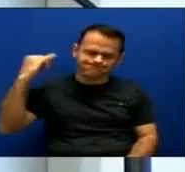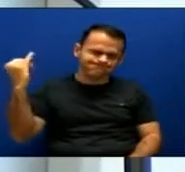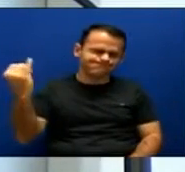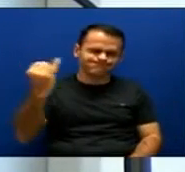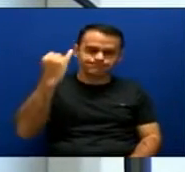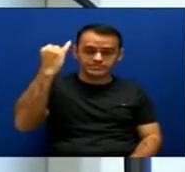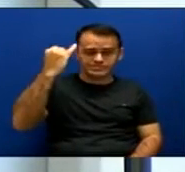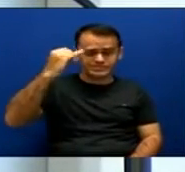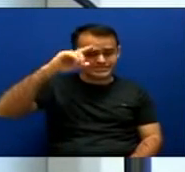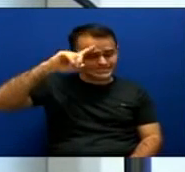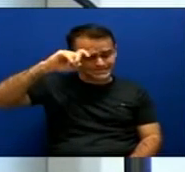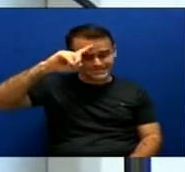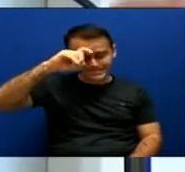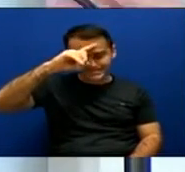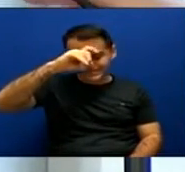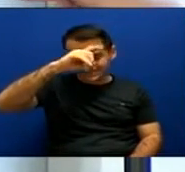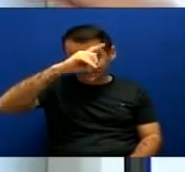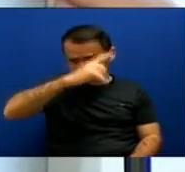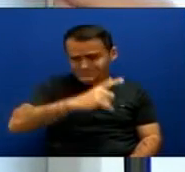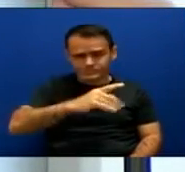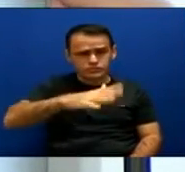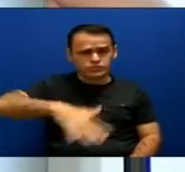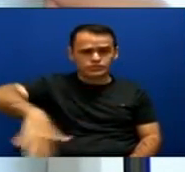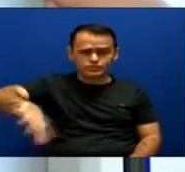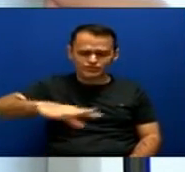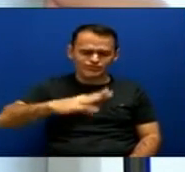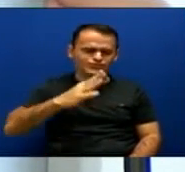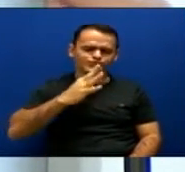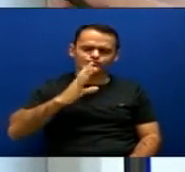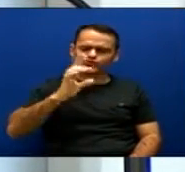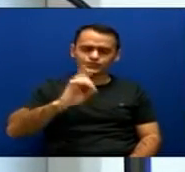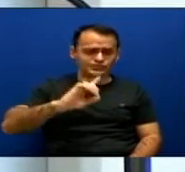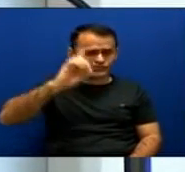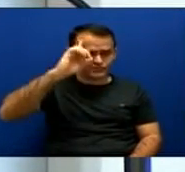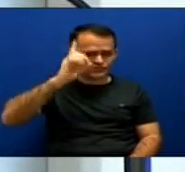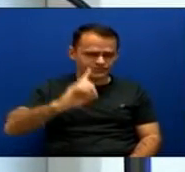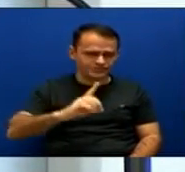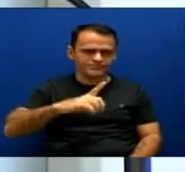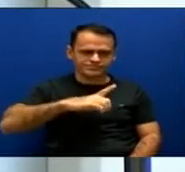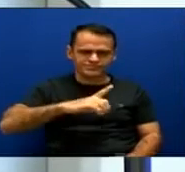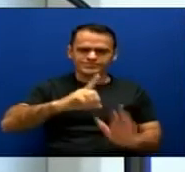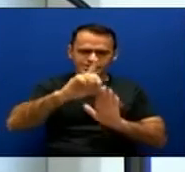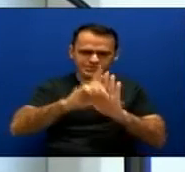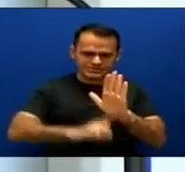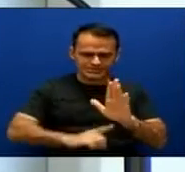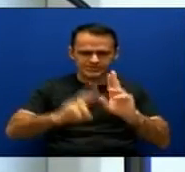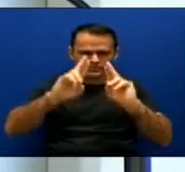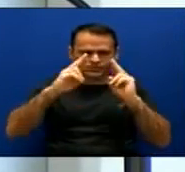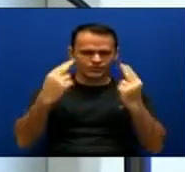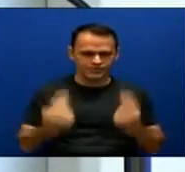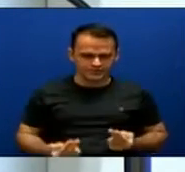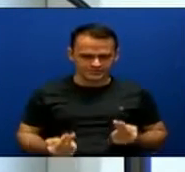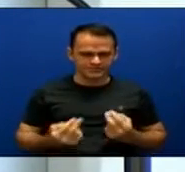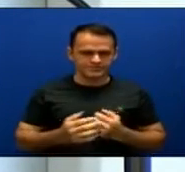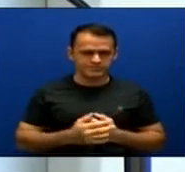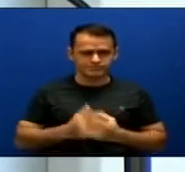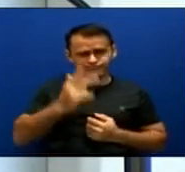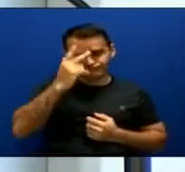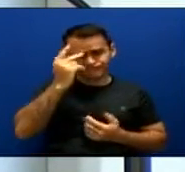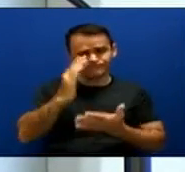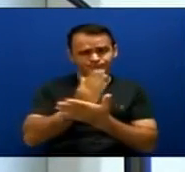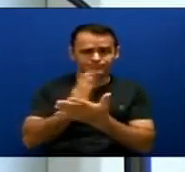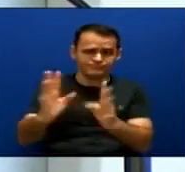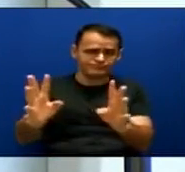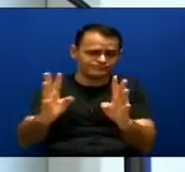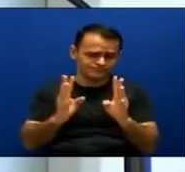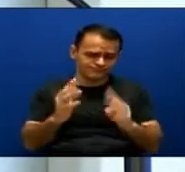assunto tão difícil e tão desconhecido quanto é pertinente aos direitos humanos e não ter pessoas me ouvindo.